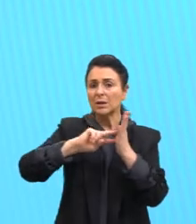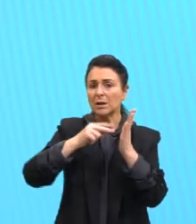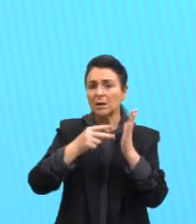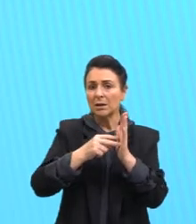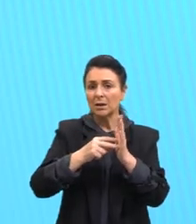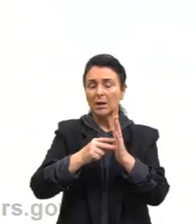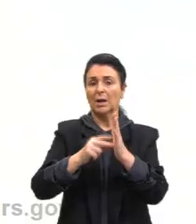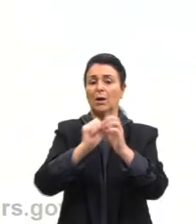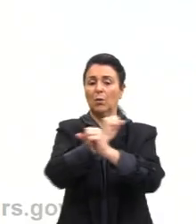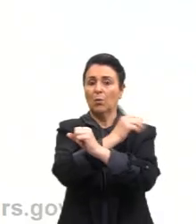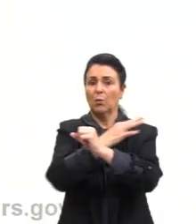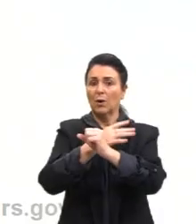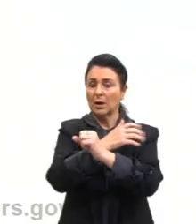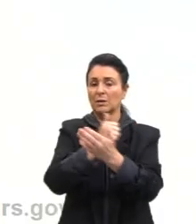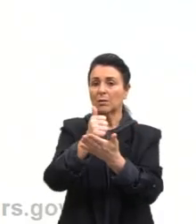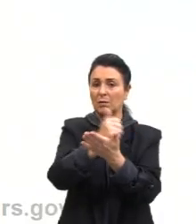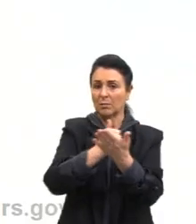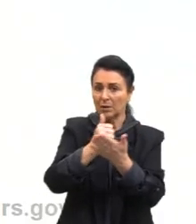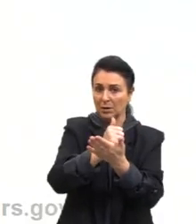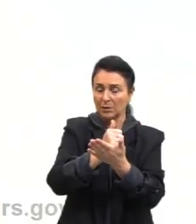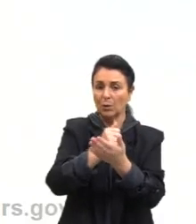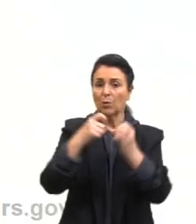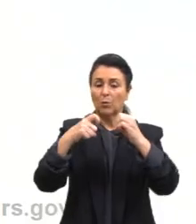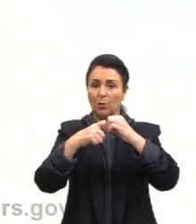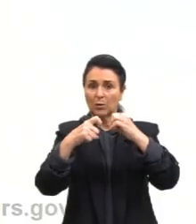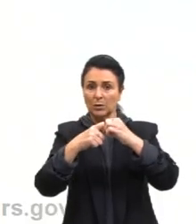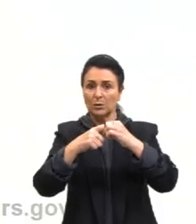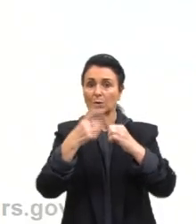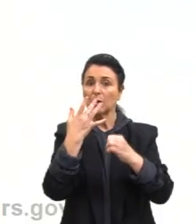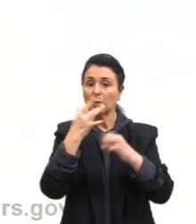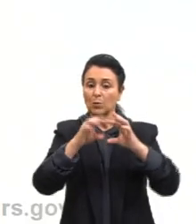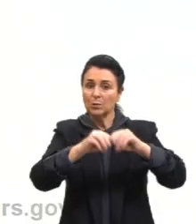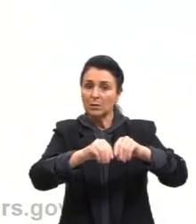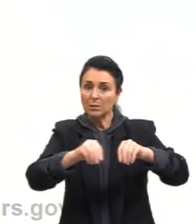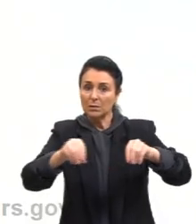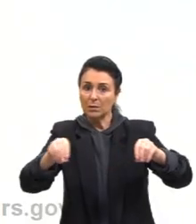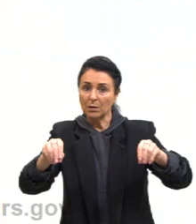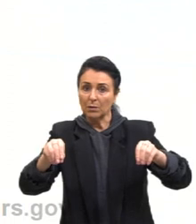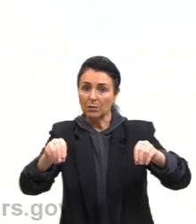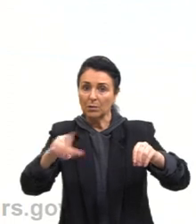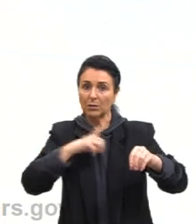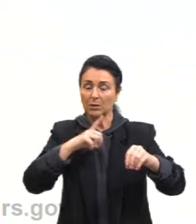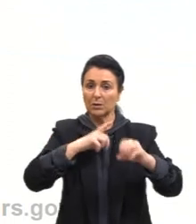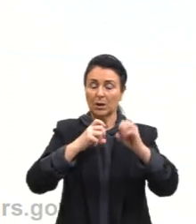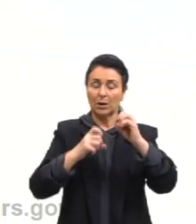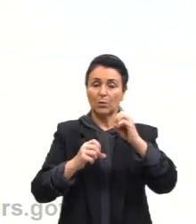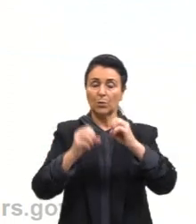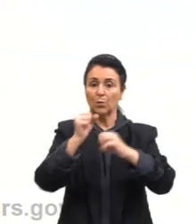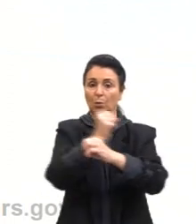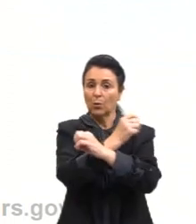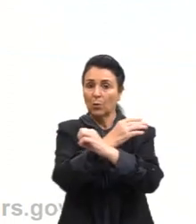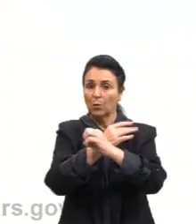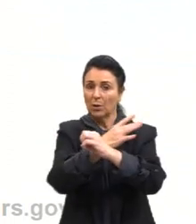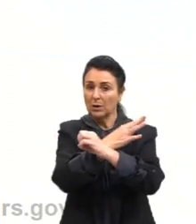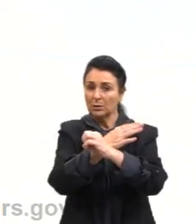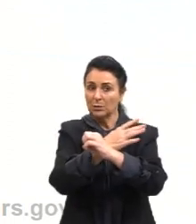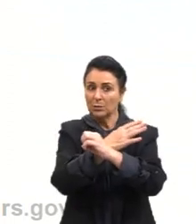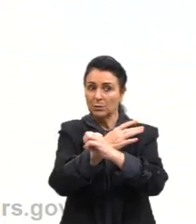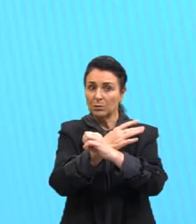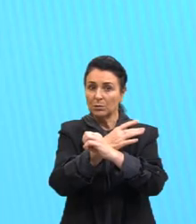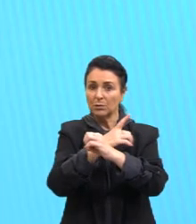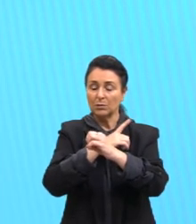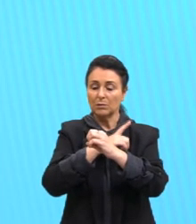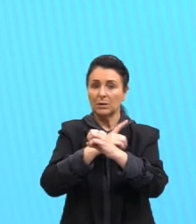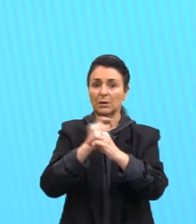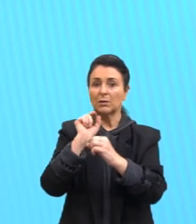o que é uma base, o que é um óxido, o que é um sal. Se eu tenho a presença de um ácido, o que vai acontecer? Eu vou ter